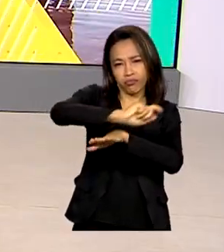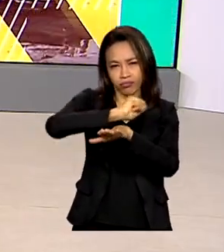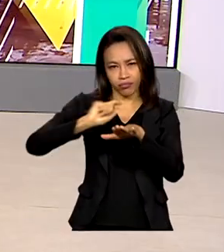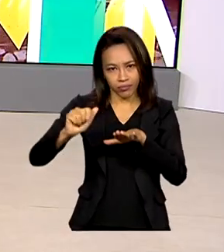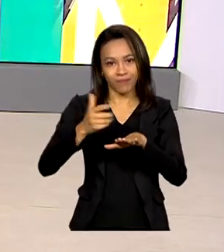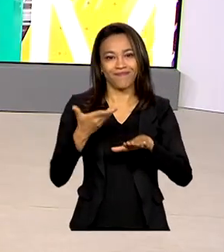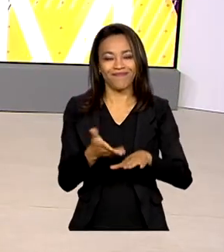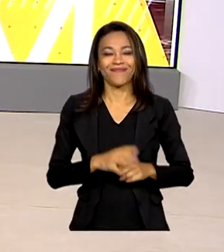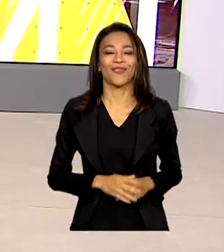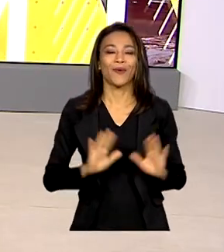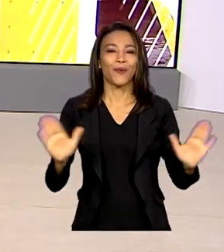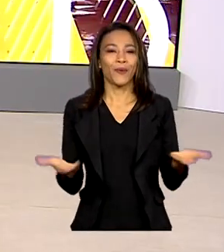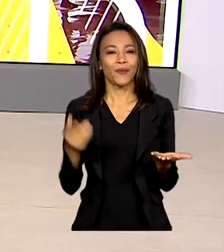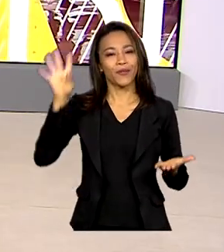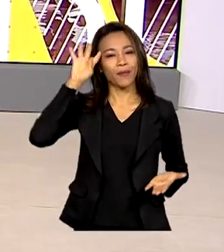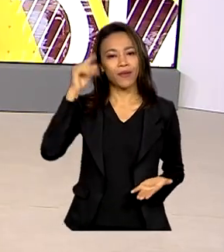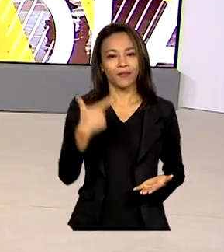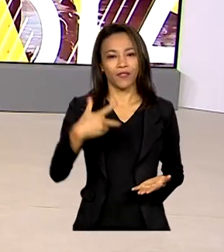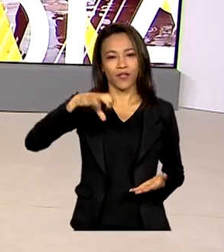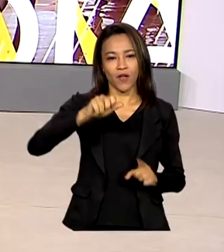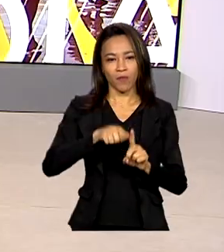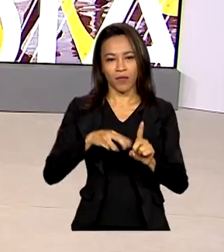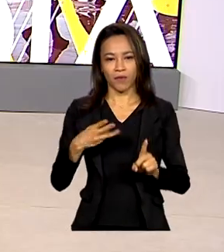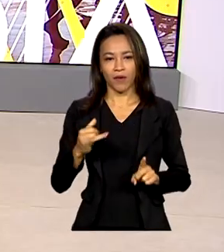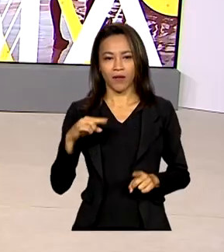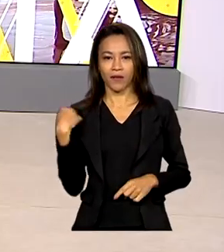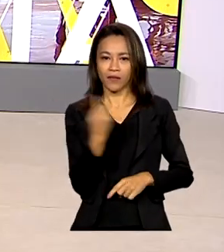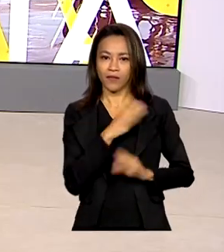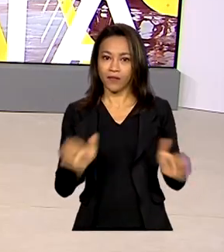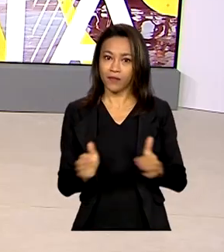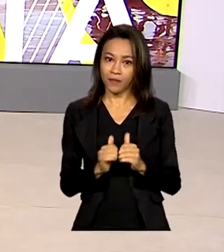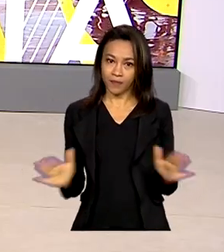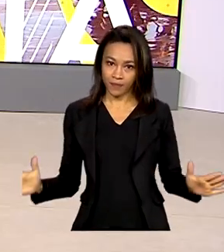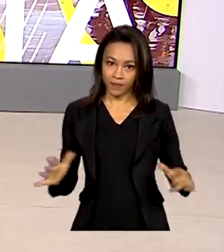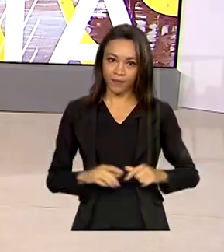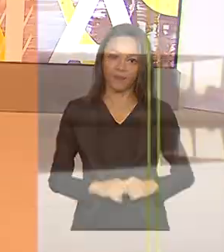Quarta-feira, 29 de março, o Brasil em Dia já está no ar.